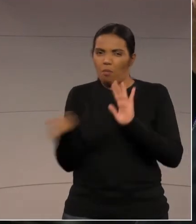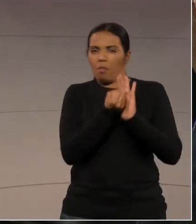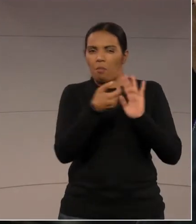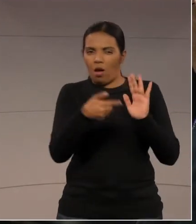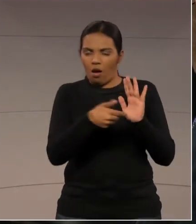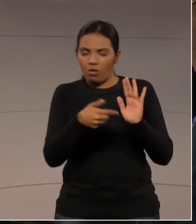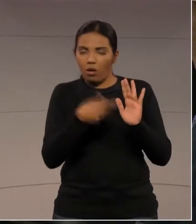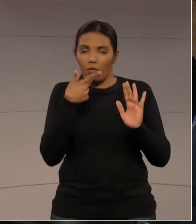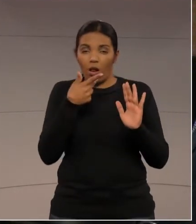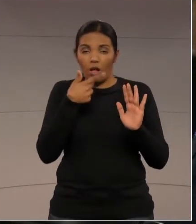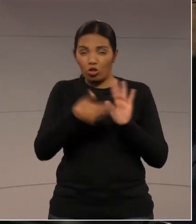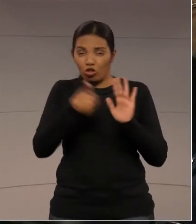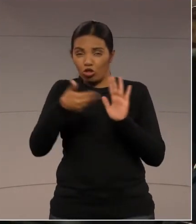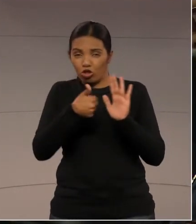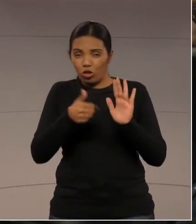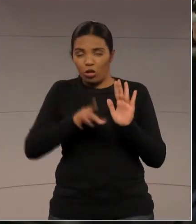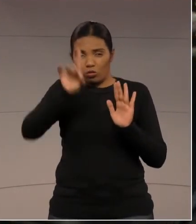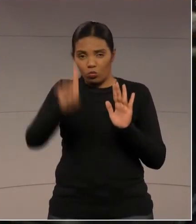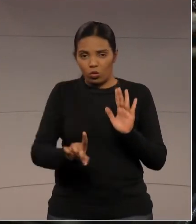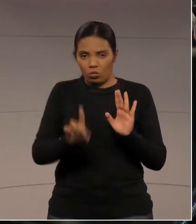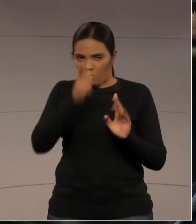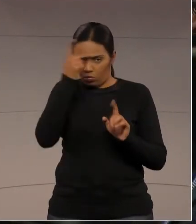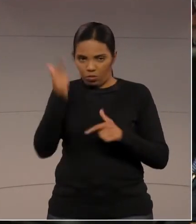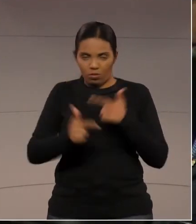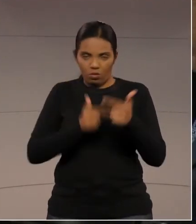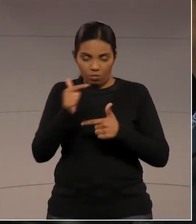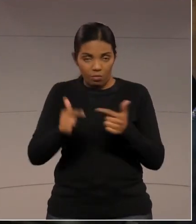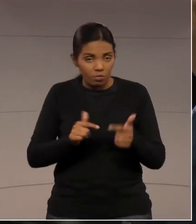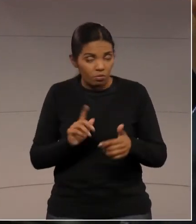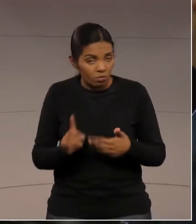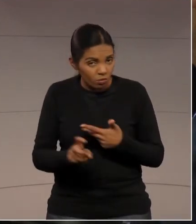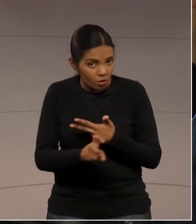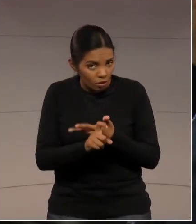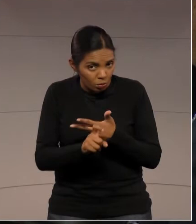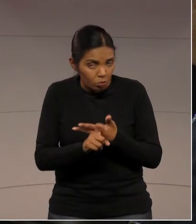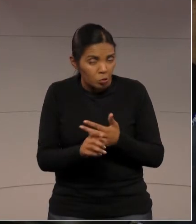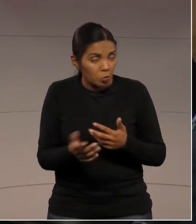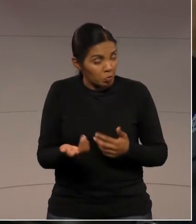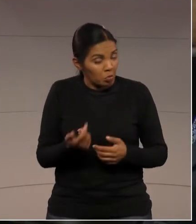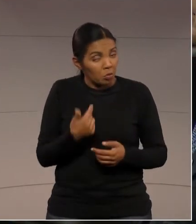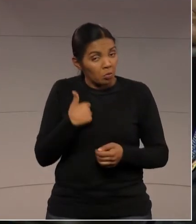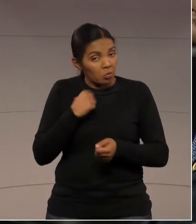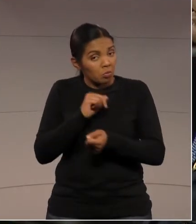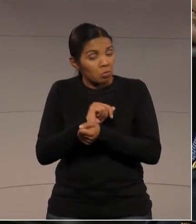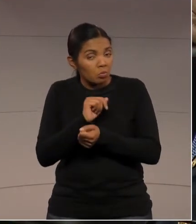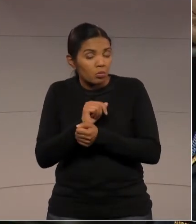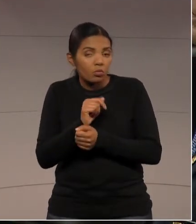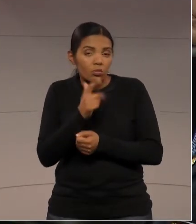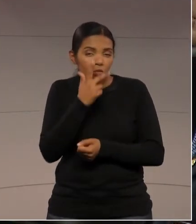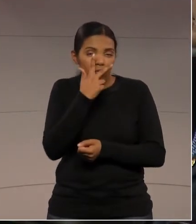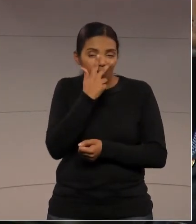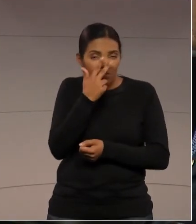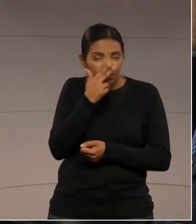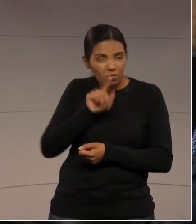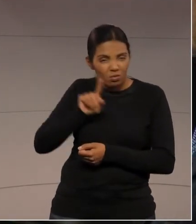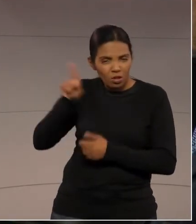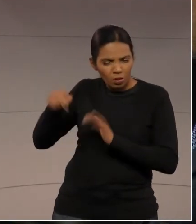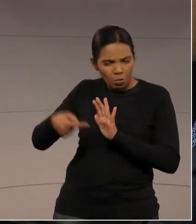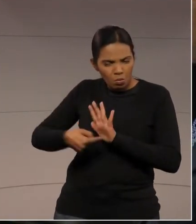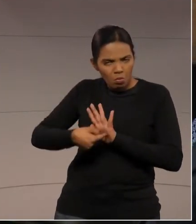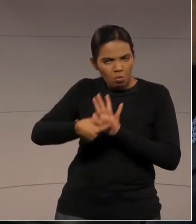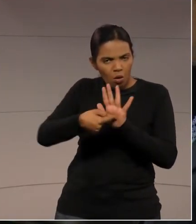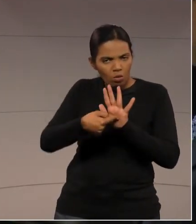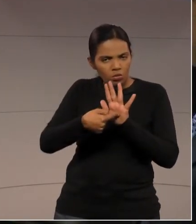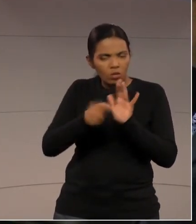direitos de trabalhadores, tanto do executivo. Eu acho que está demonstrando, o governo está demonstrando que o